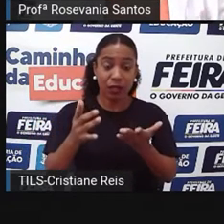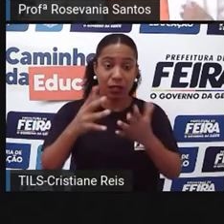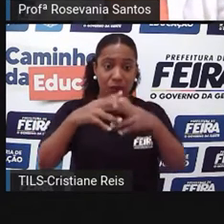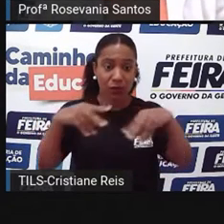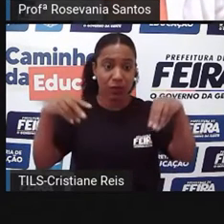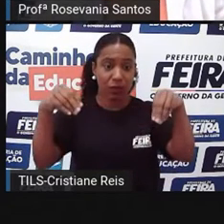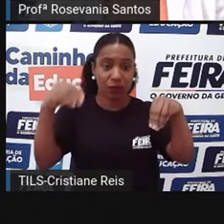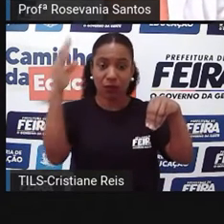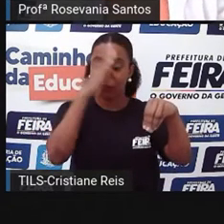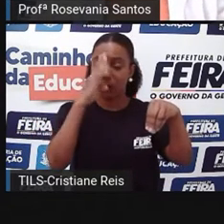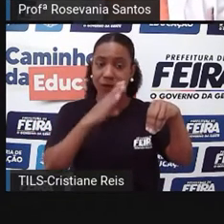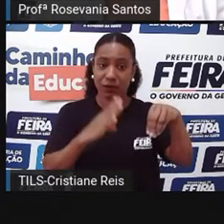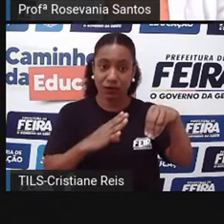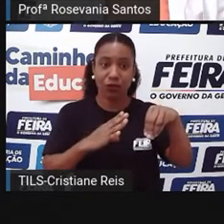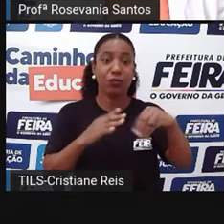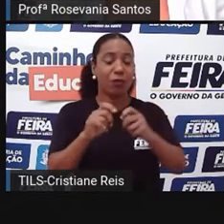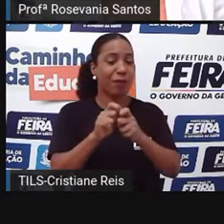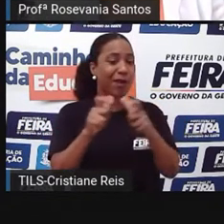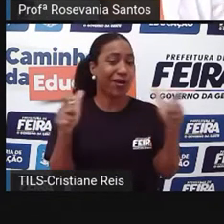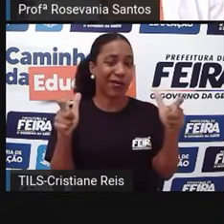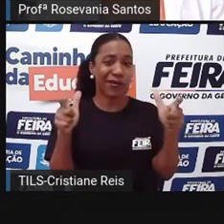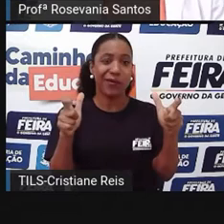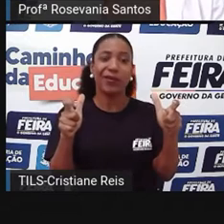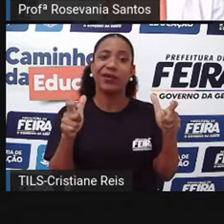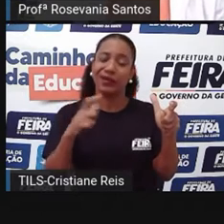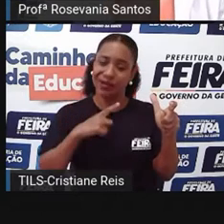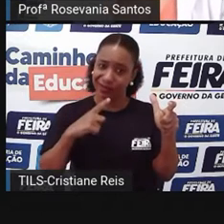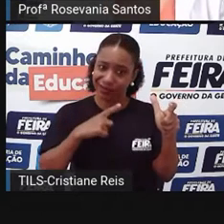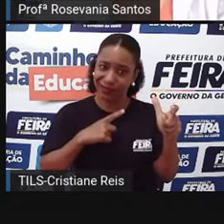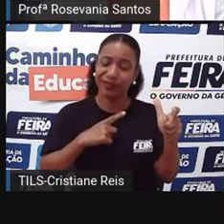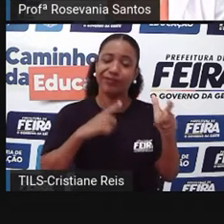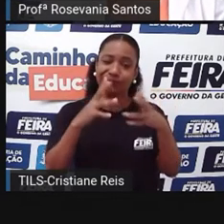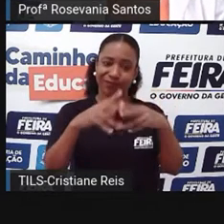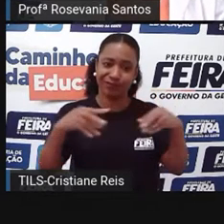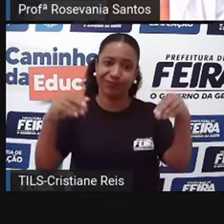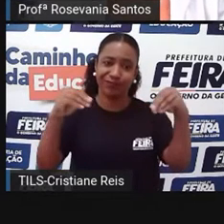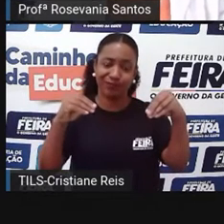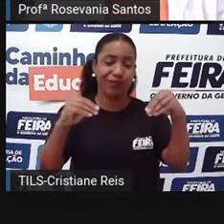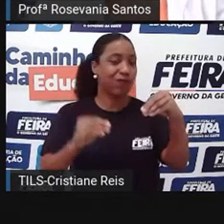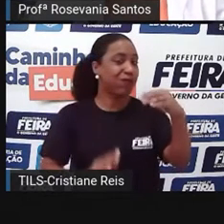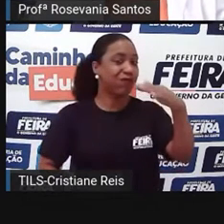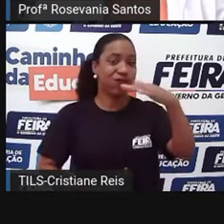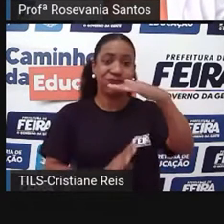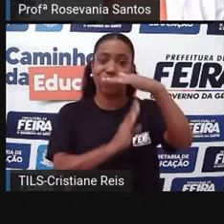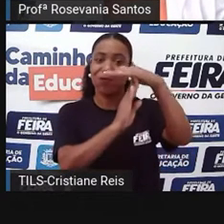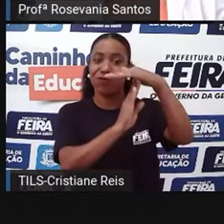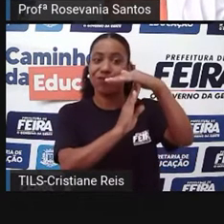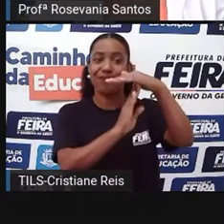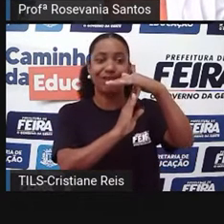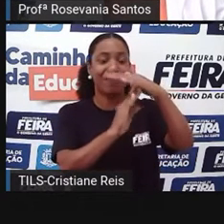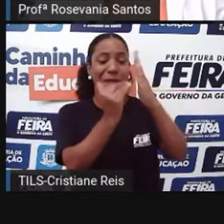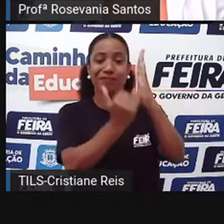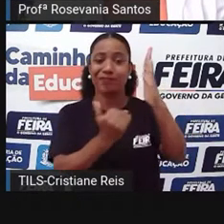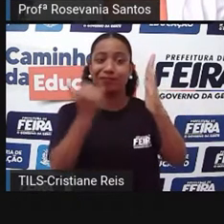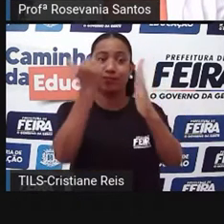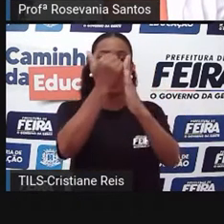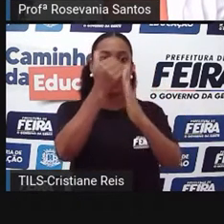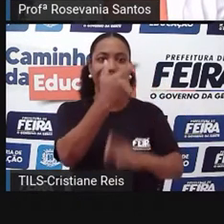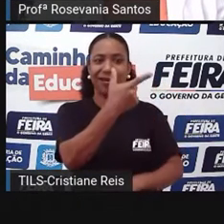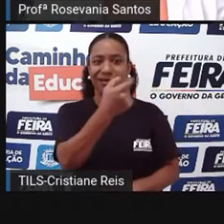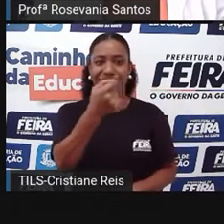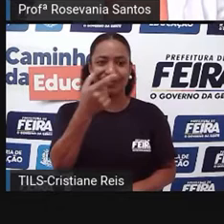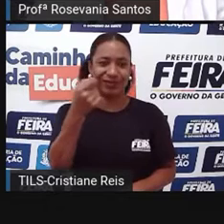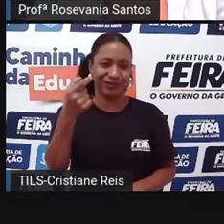e os mais altos, pouco ultrapassam os mil e duzentos metros, que estão representados aqui, né,